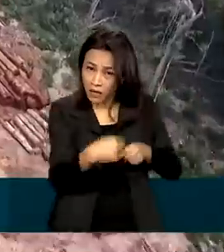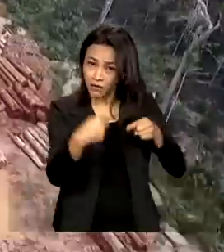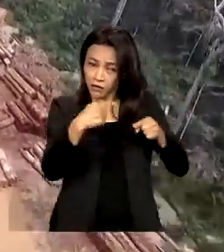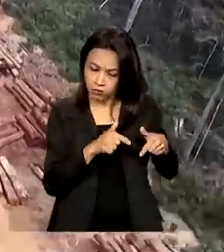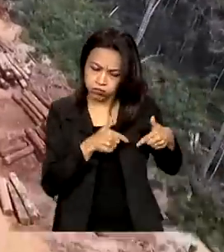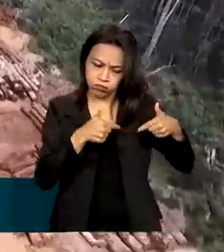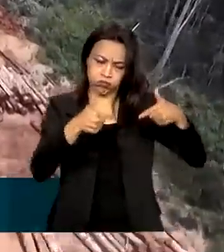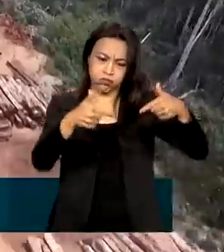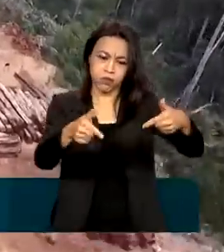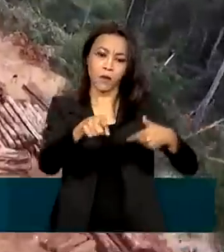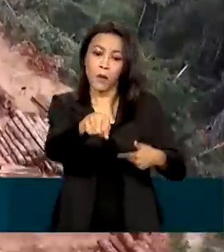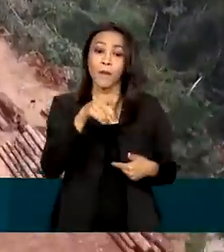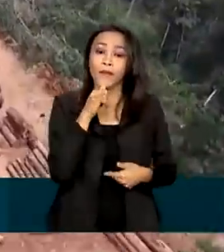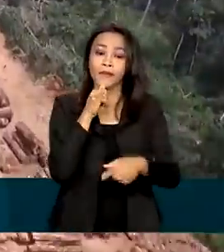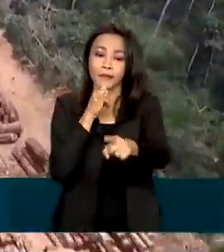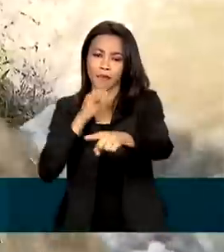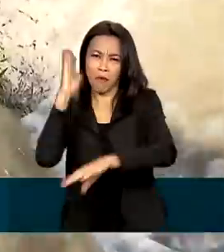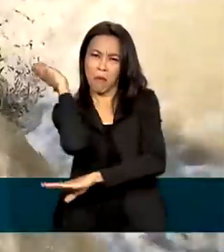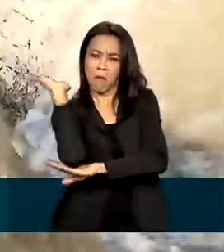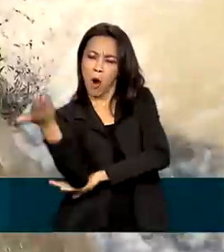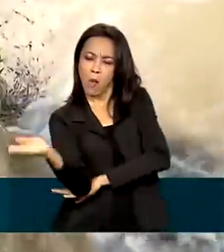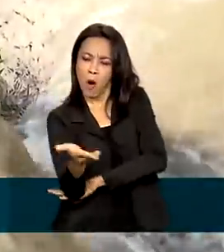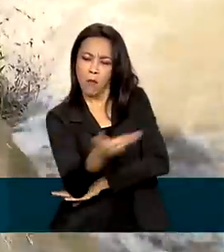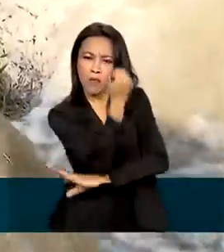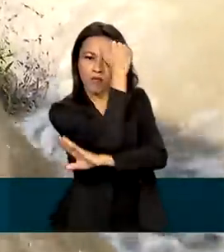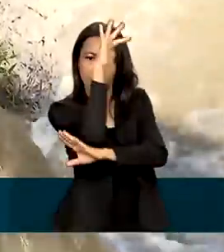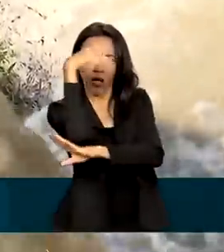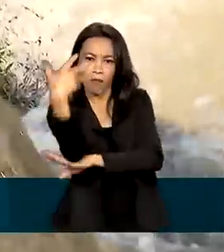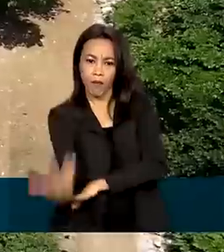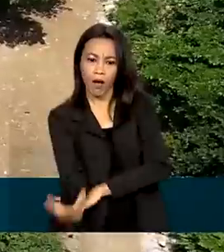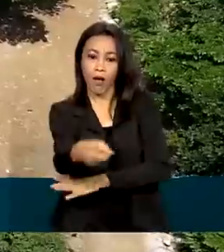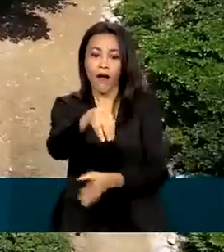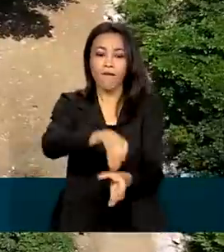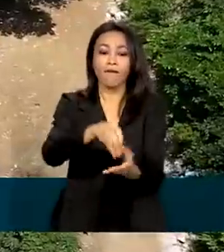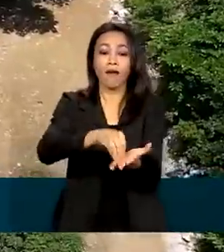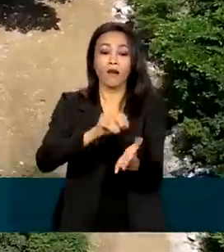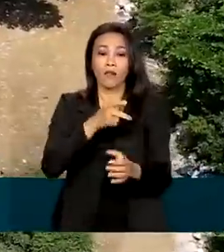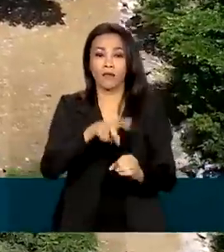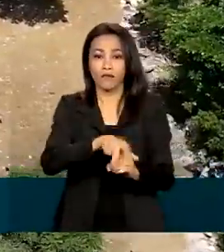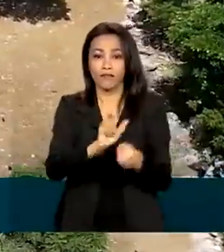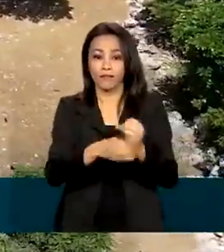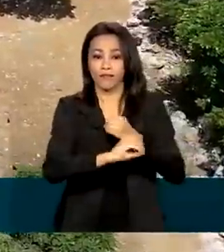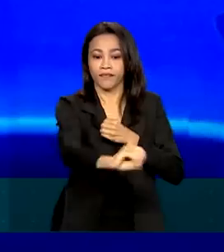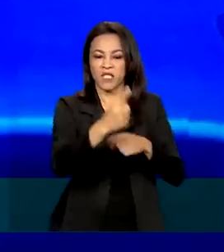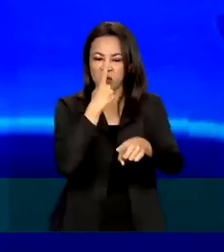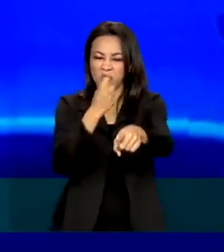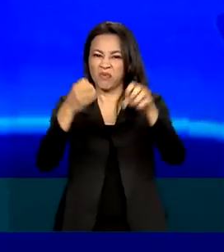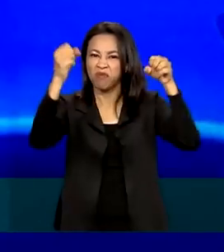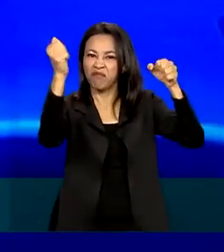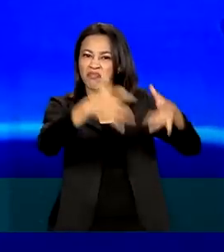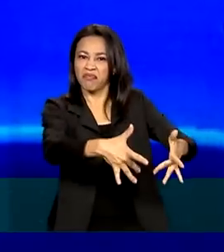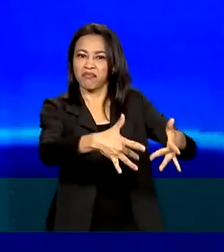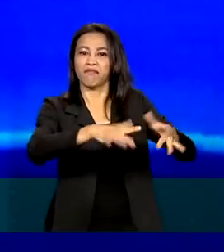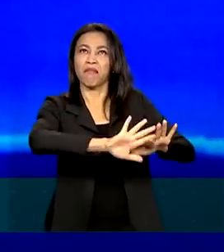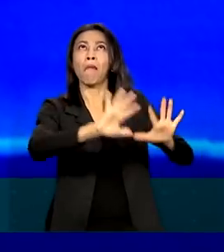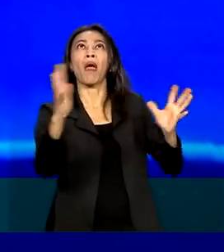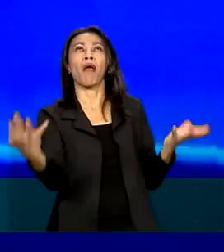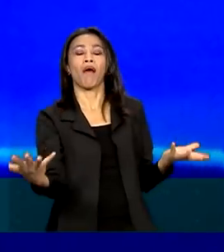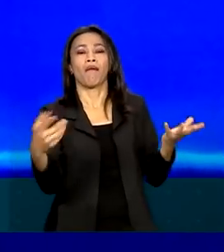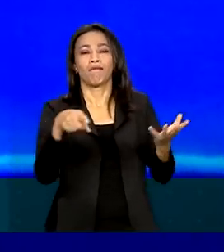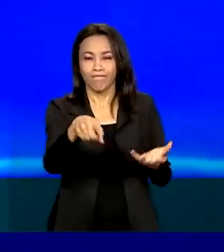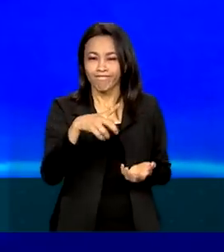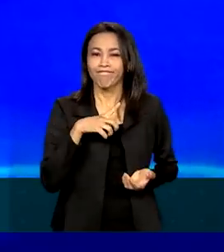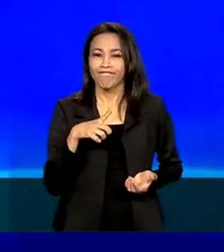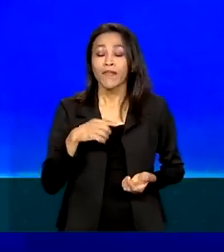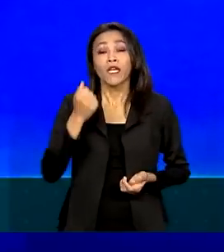como o desmatamento ilegal na Amazônia, a falta de saneamento e os lixões a céu aberto. Ele destacou, no entanto, que o